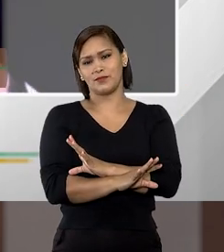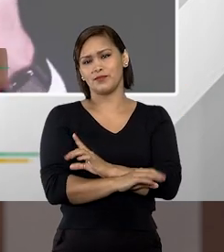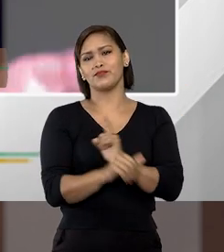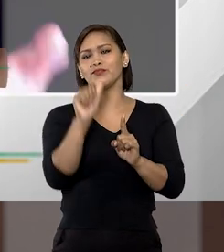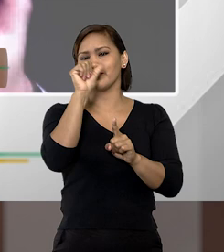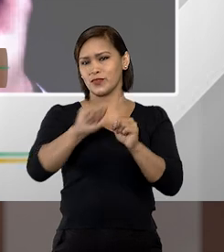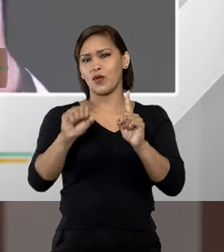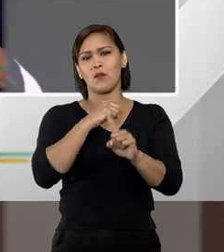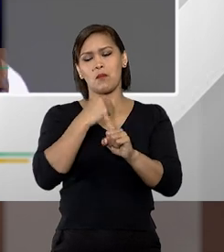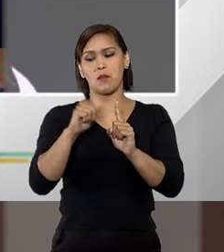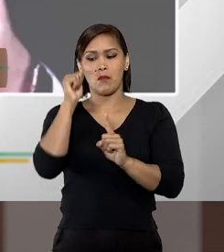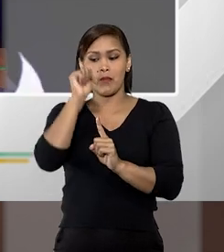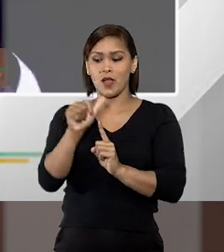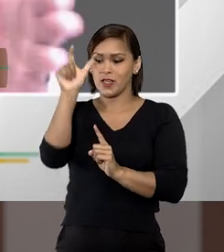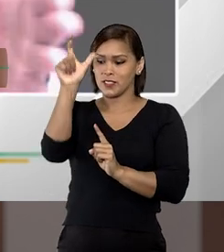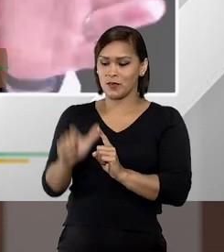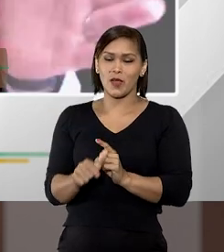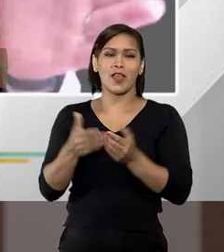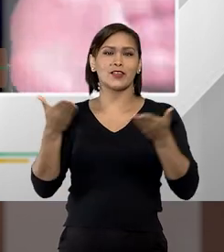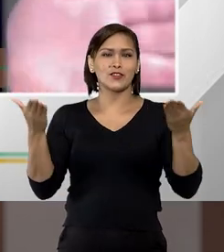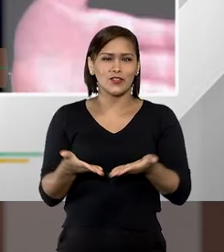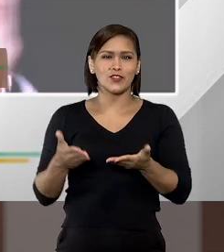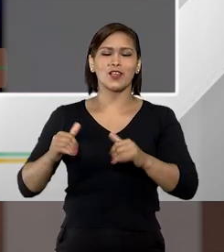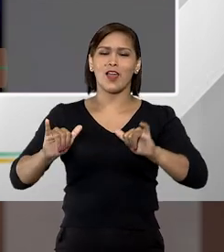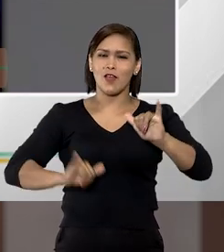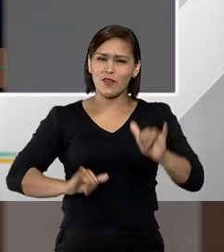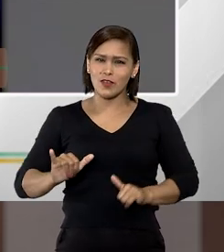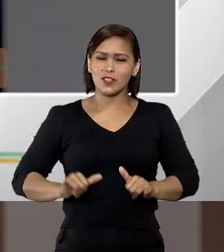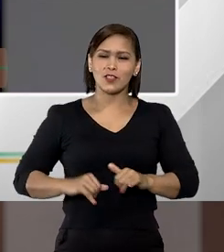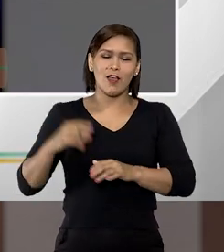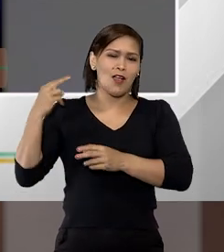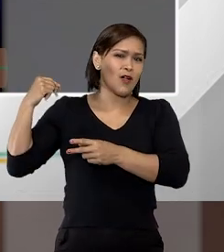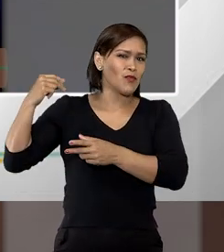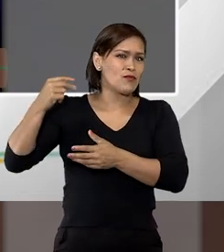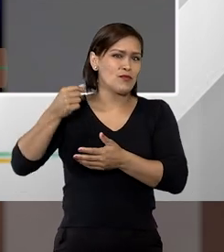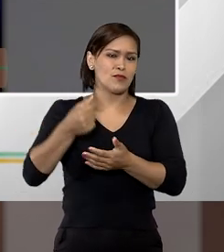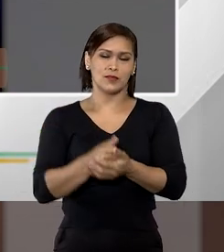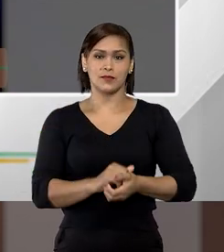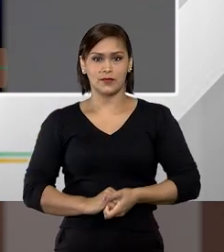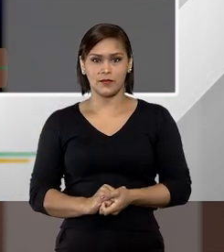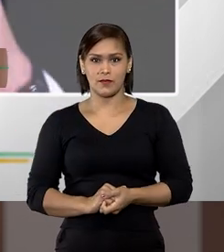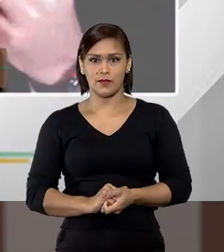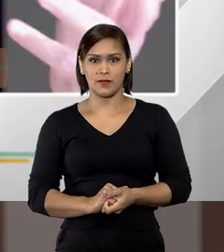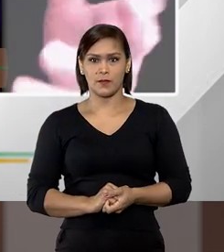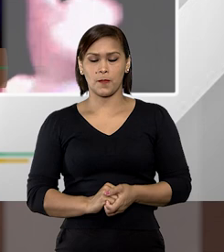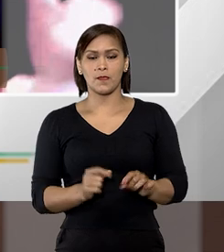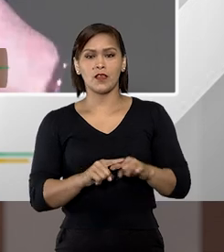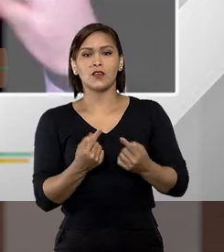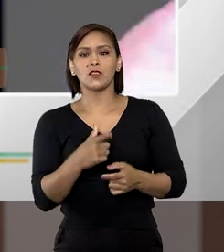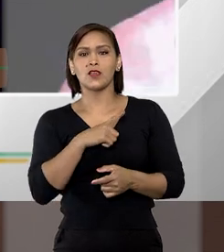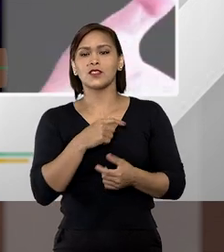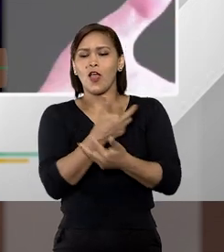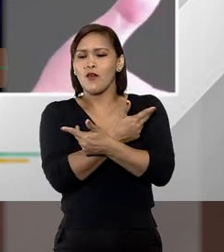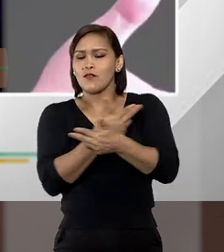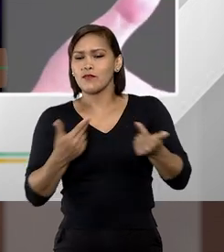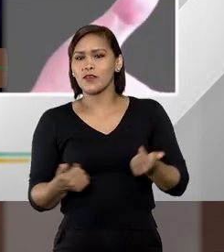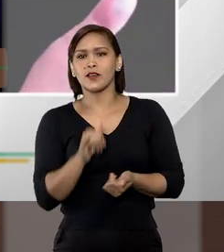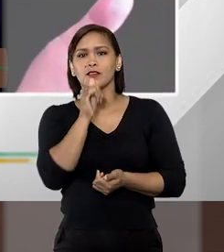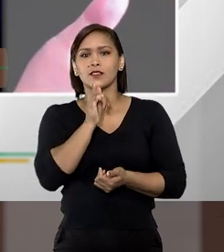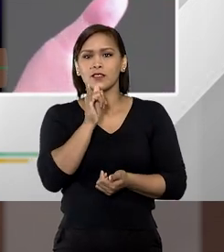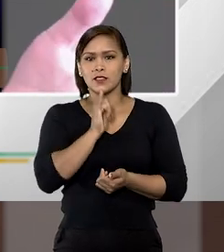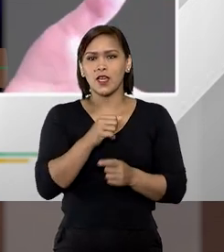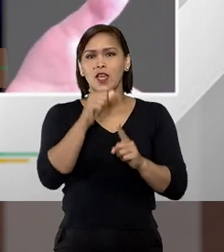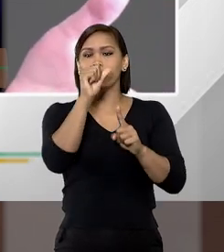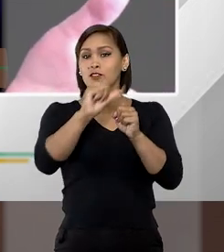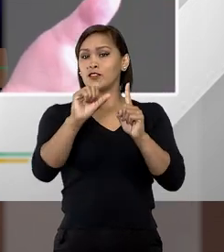com a morte daquela mulher que já vem sofrendo violência doméstica há muito tempo, tá? Nós temos N exemplos de